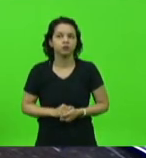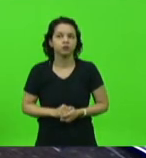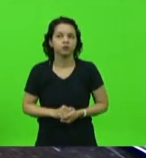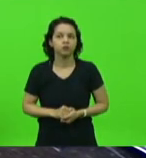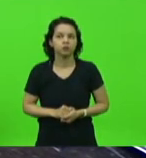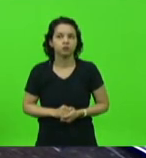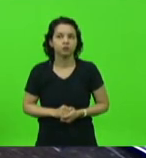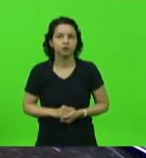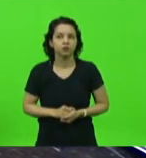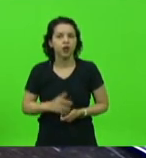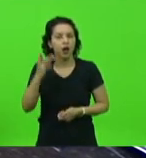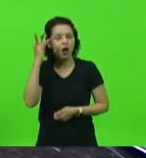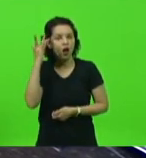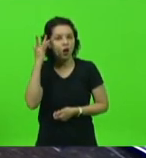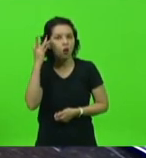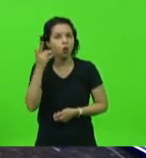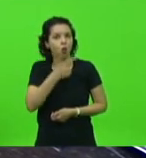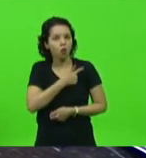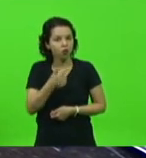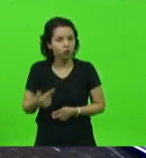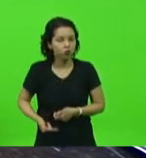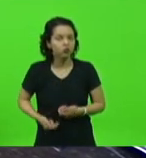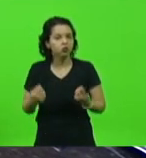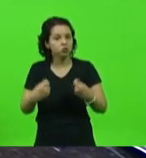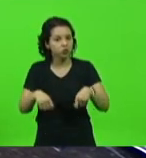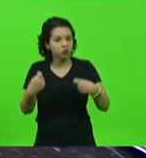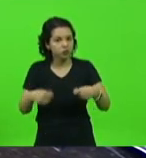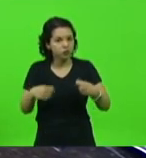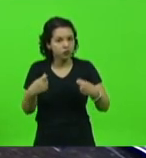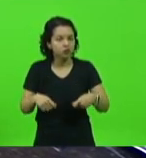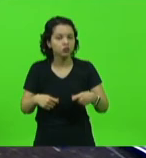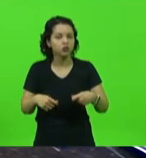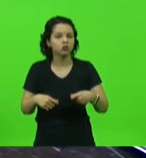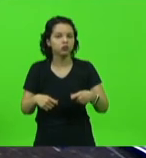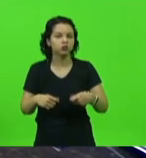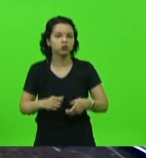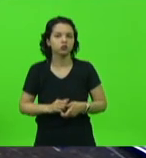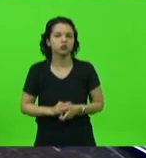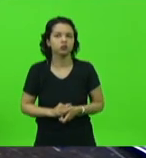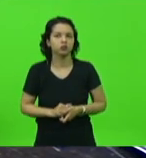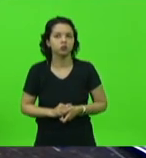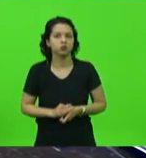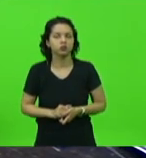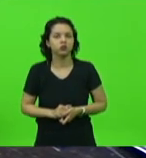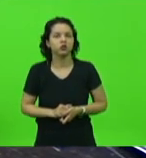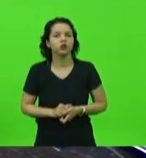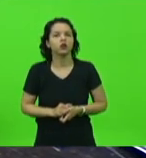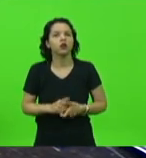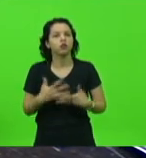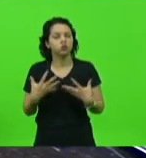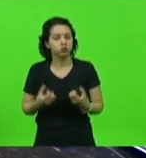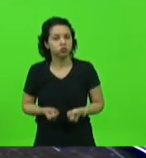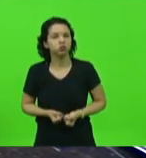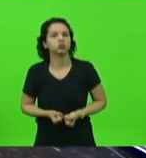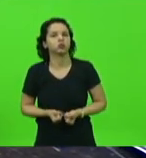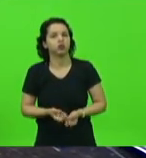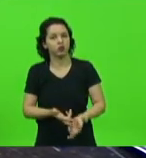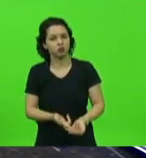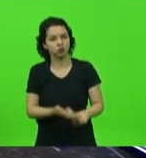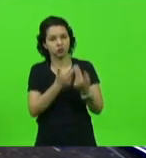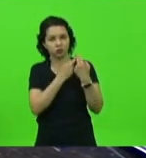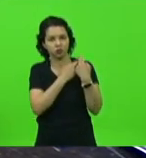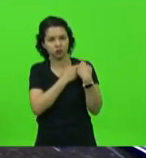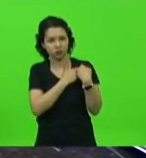acho que o governo no mínimo deveria avocar para si, avocar para si a sua, assumir a responsabilidade